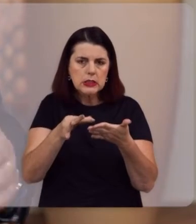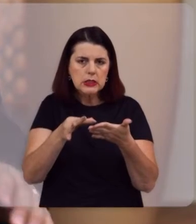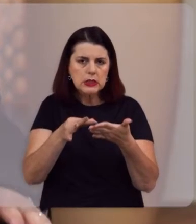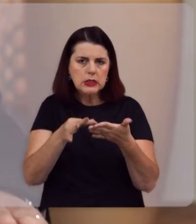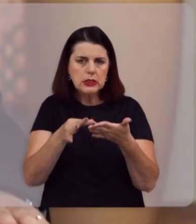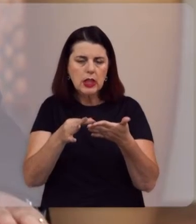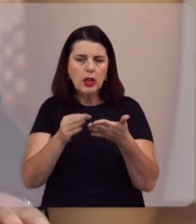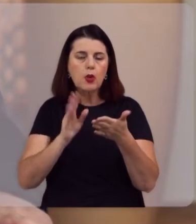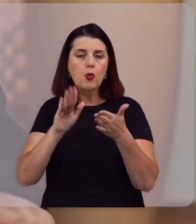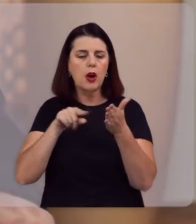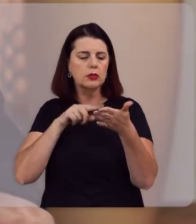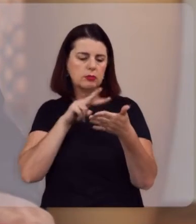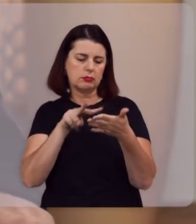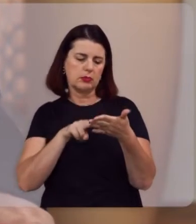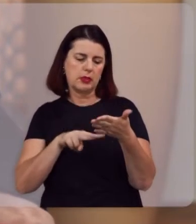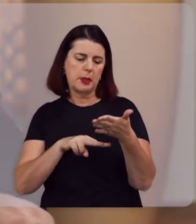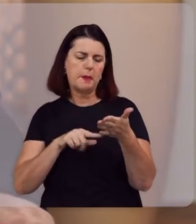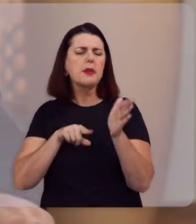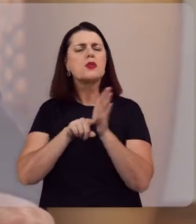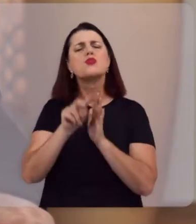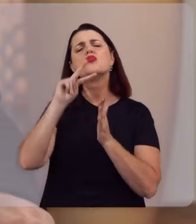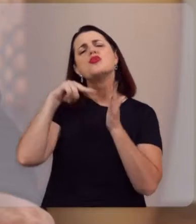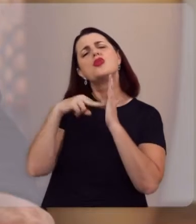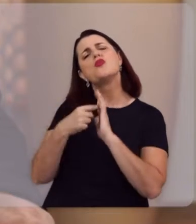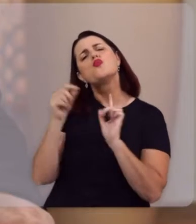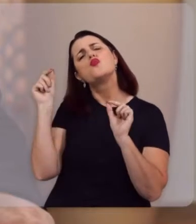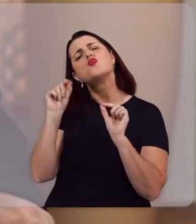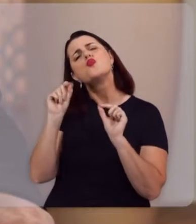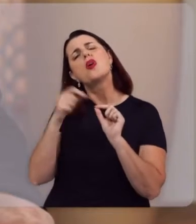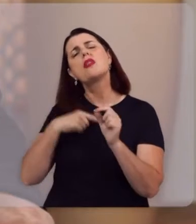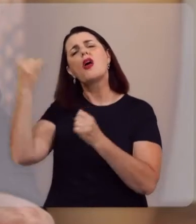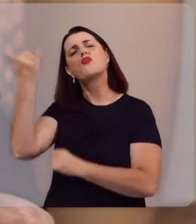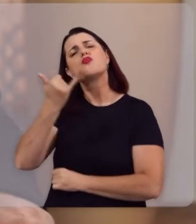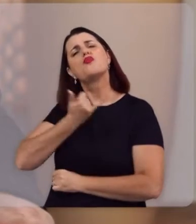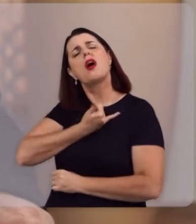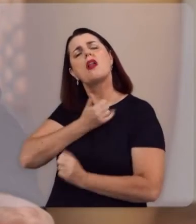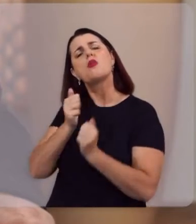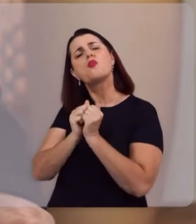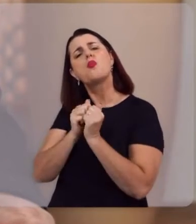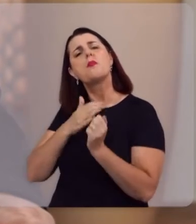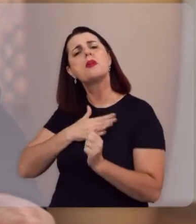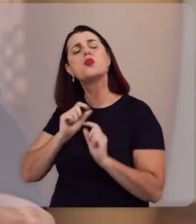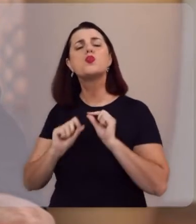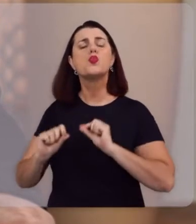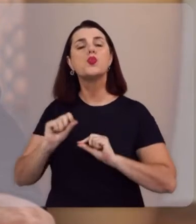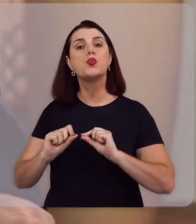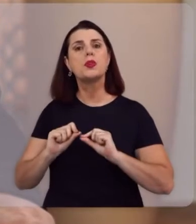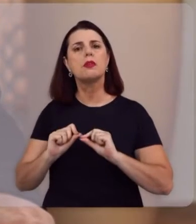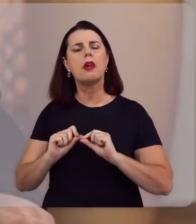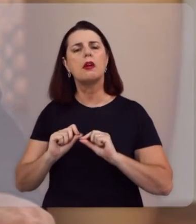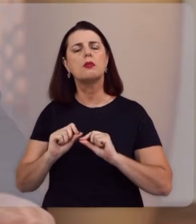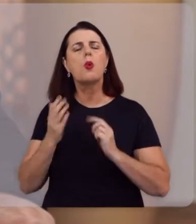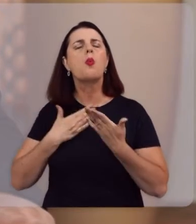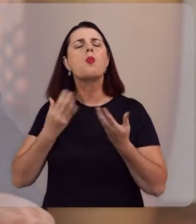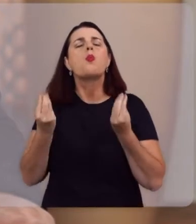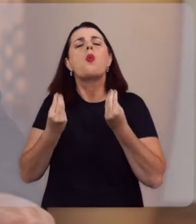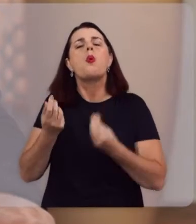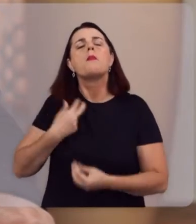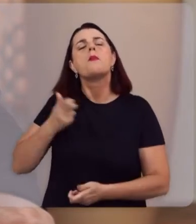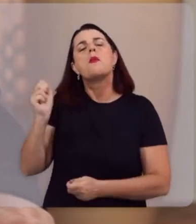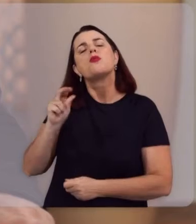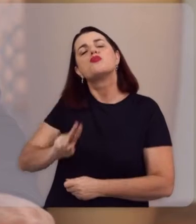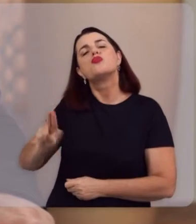quando ler o texto, perguntar o que esse texto significa, o que Deus quer dizer com este texto, que aplicação